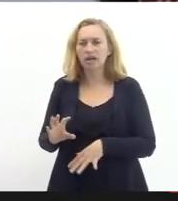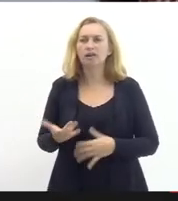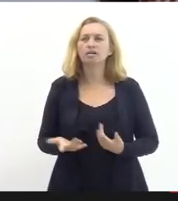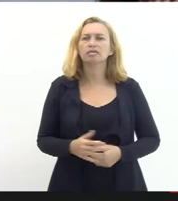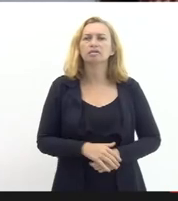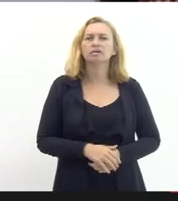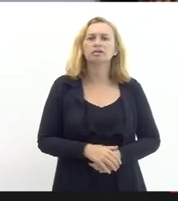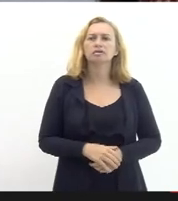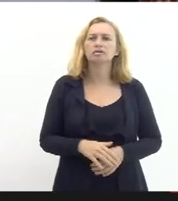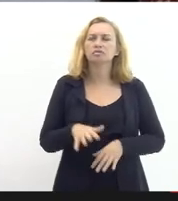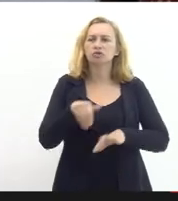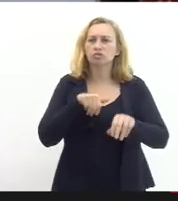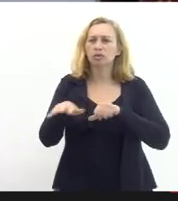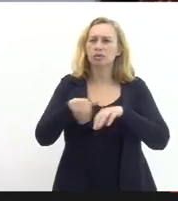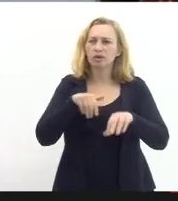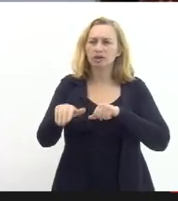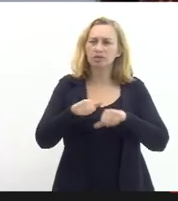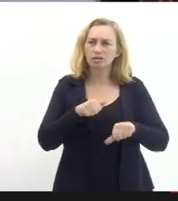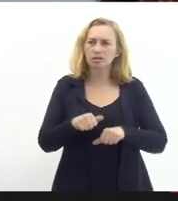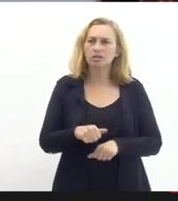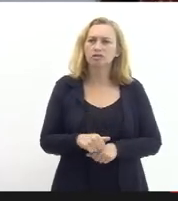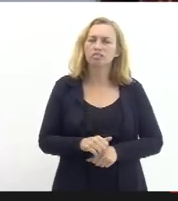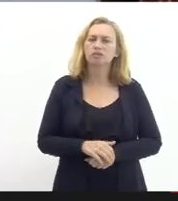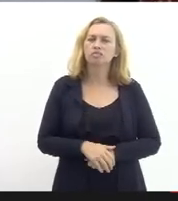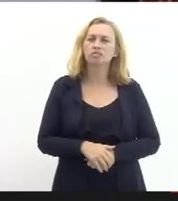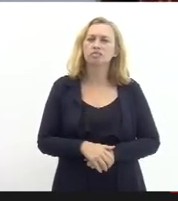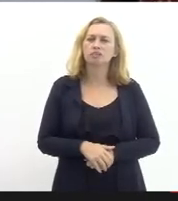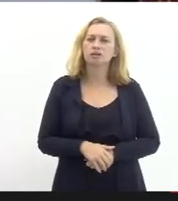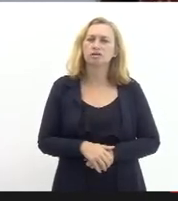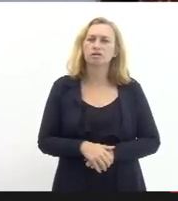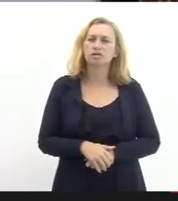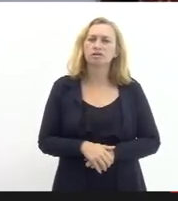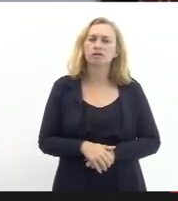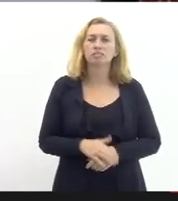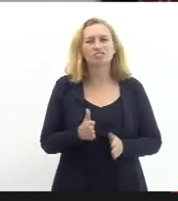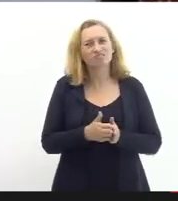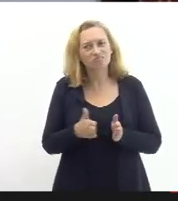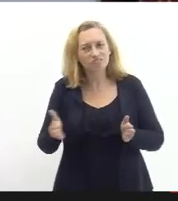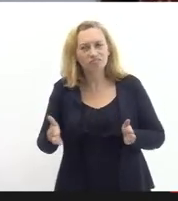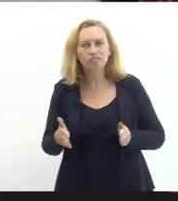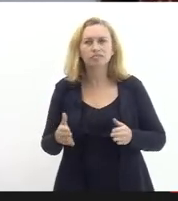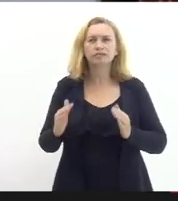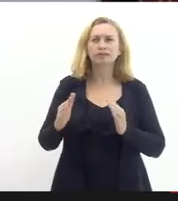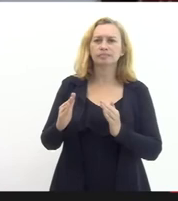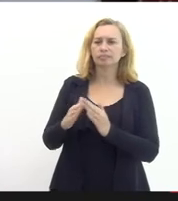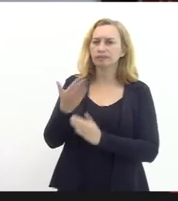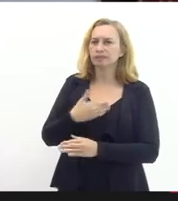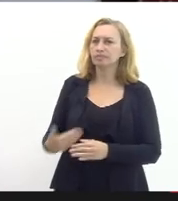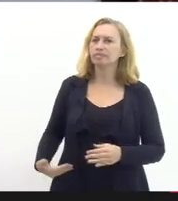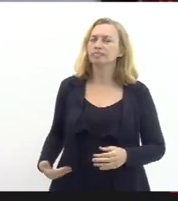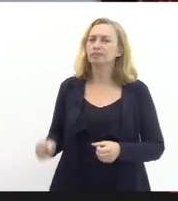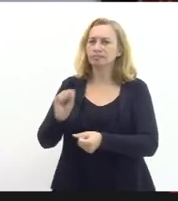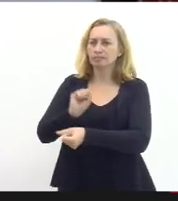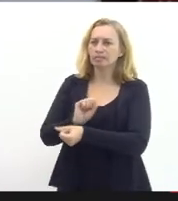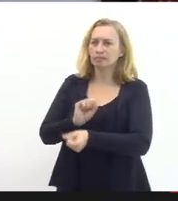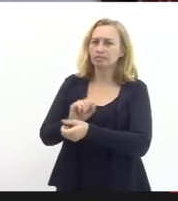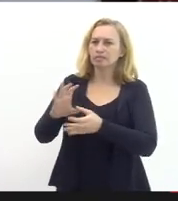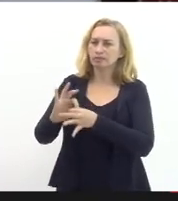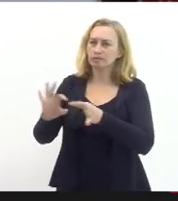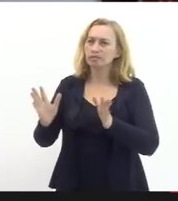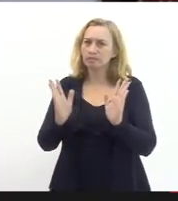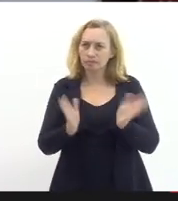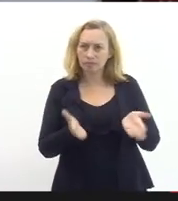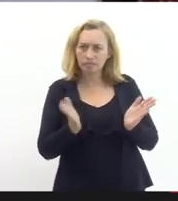nós nos baseamos no estudo feito anteriormente e esse processo ficou na Casa Civil aguardando autorização e agora com essa